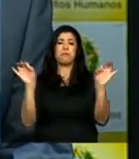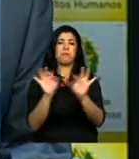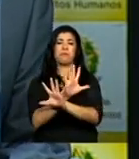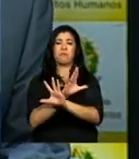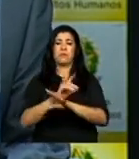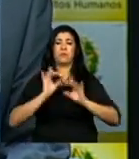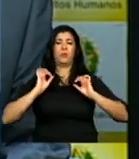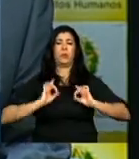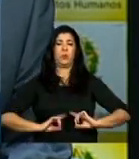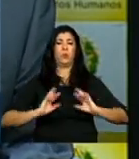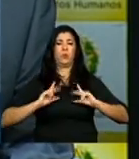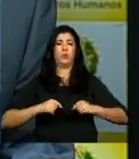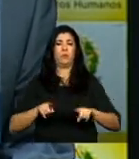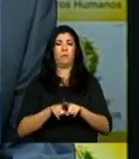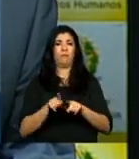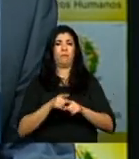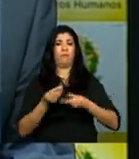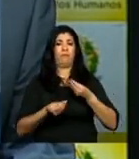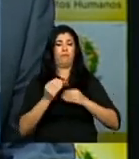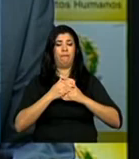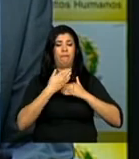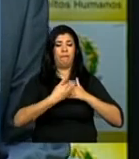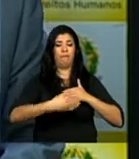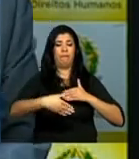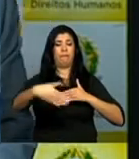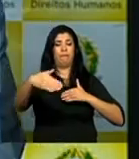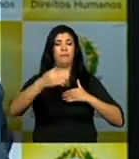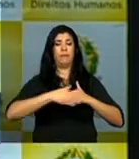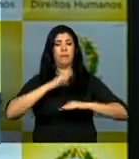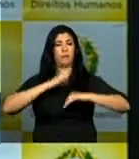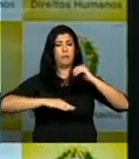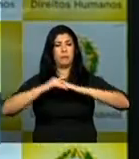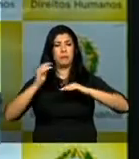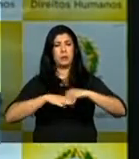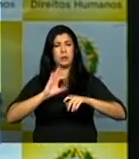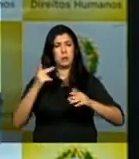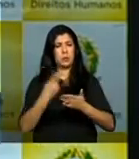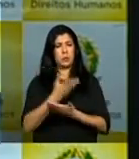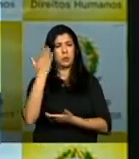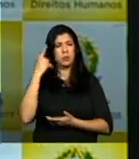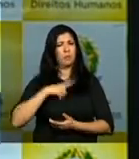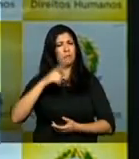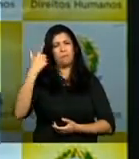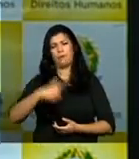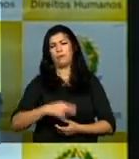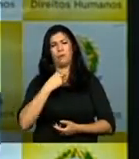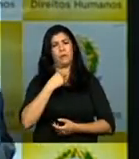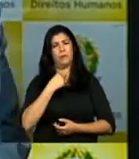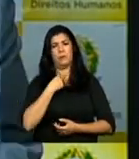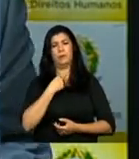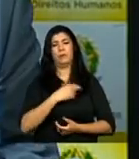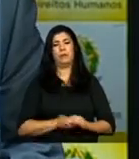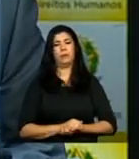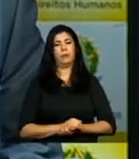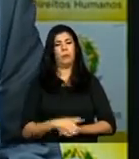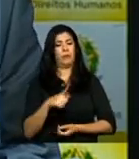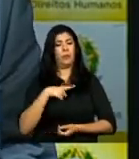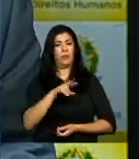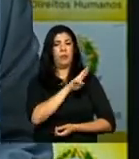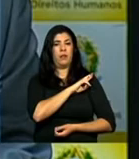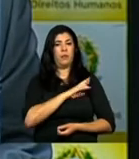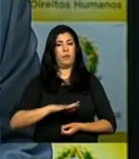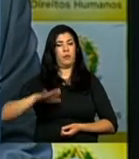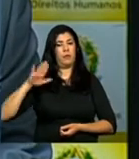reagir para que as violações que reprovamos não se repitam. Estamos comprometidos